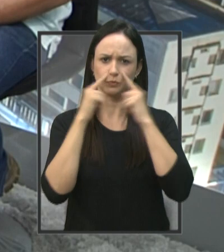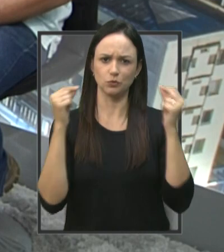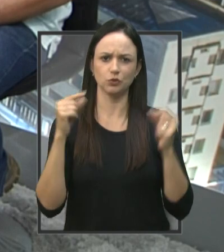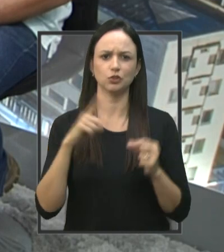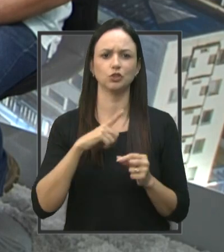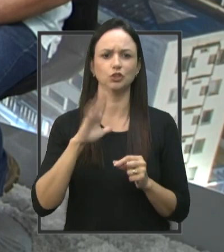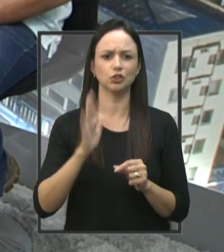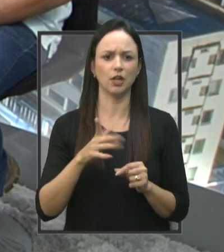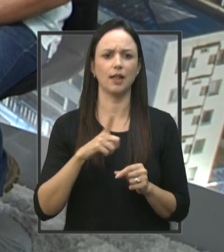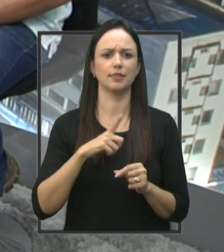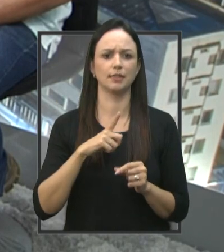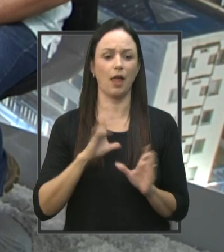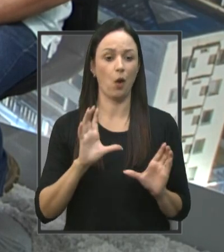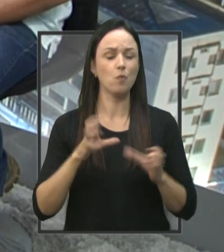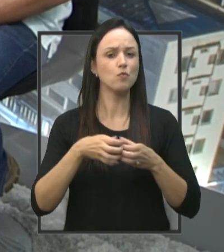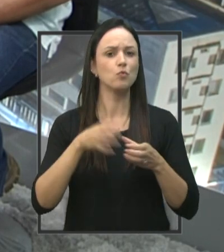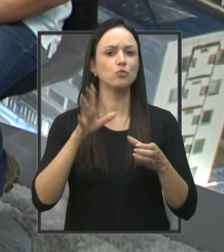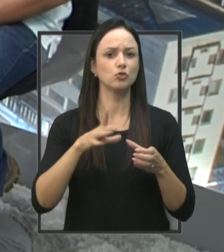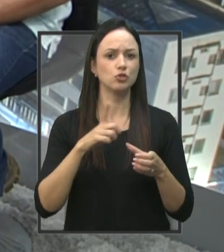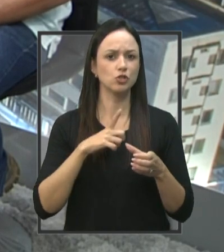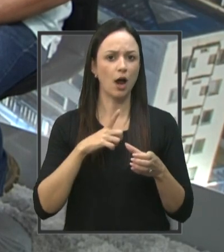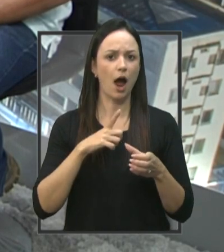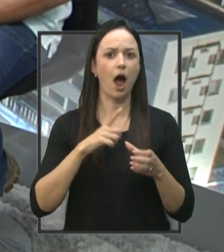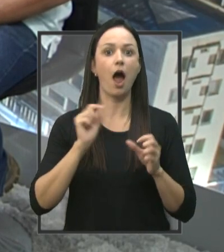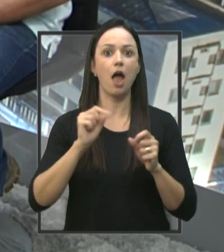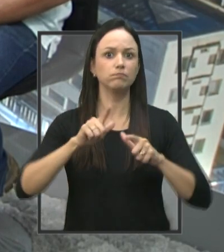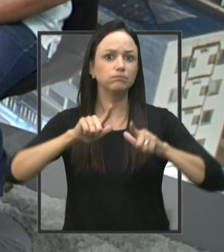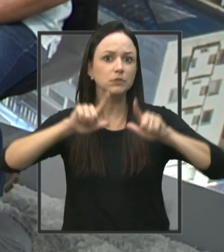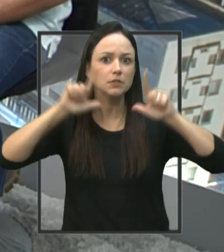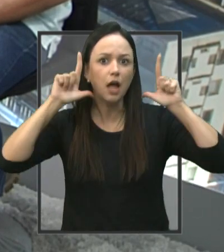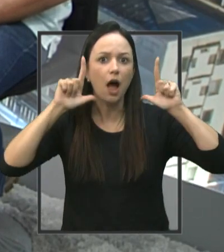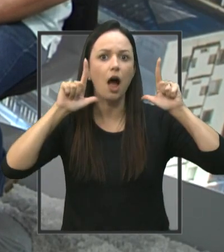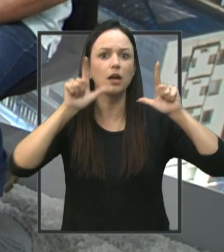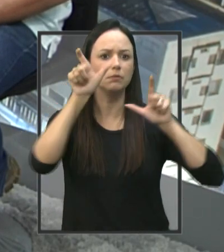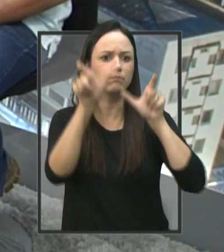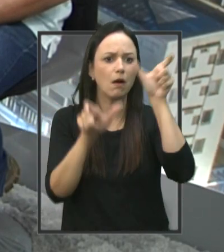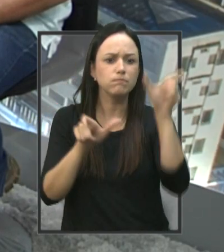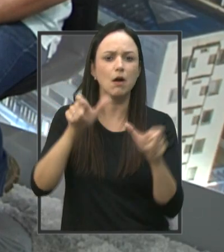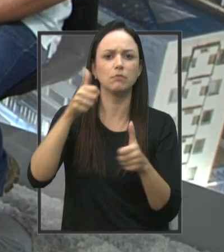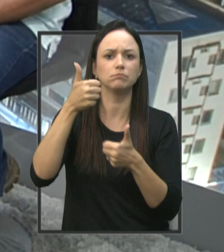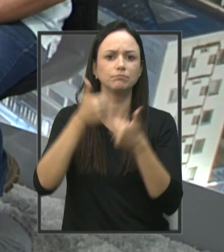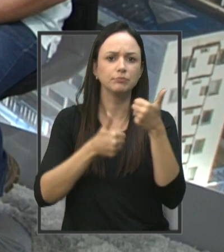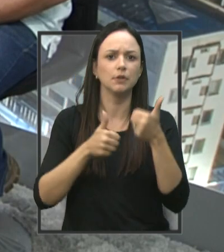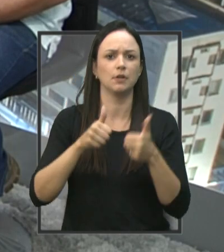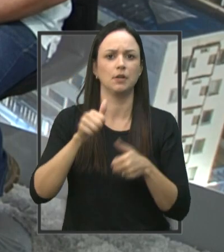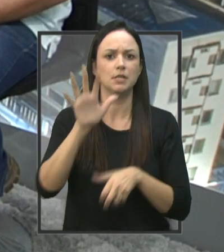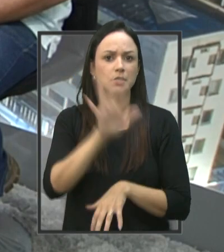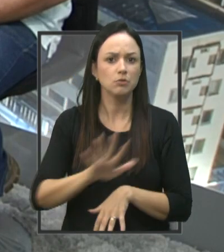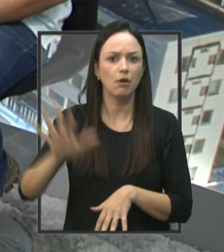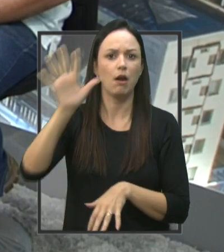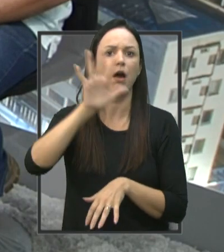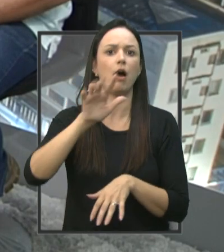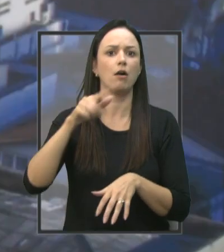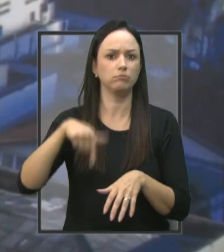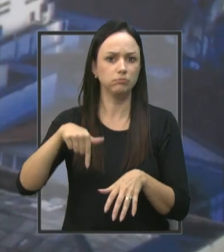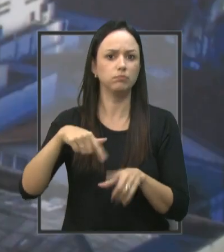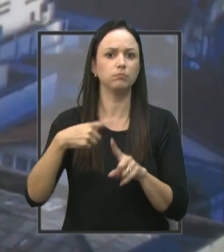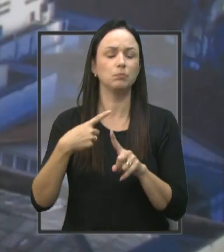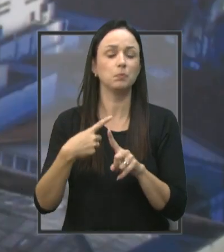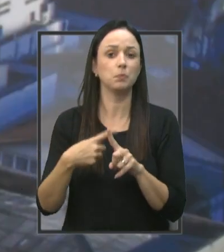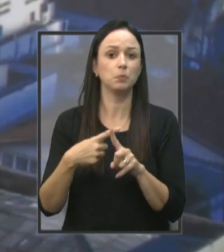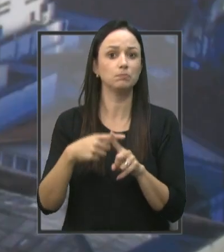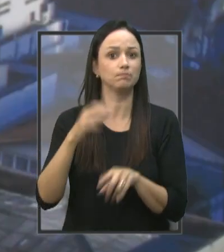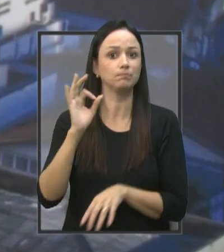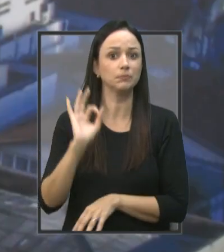-how de paratletas Já é destaque no cenário estadual e nacional Com certeza, inclusive nós